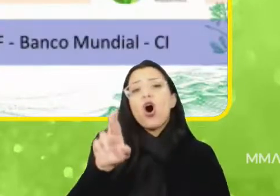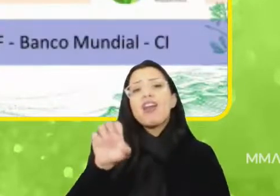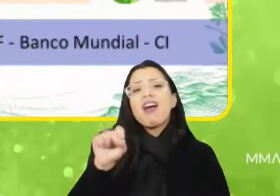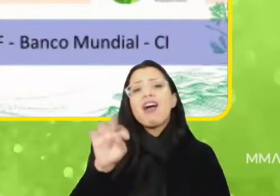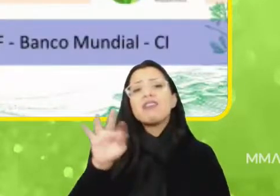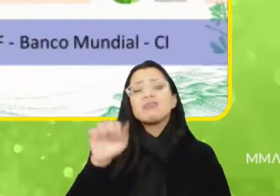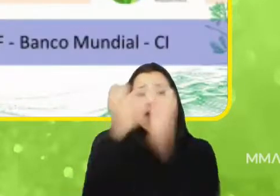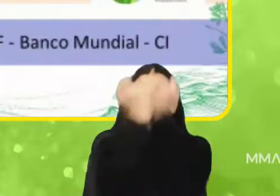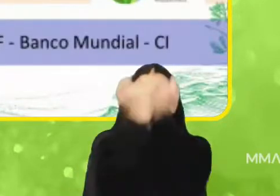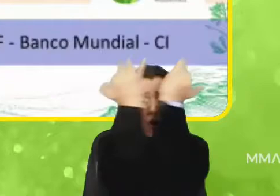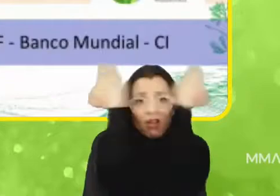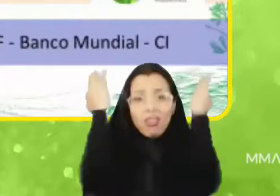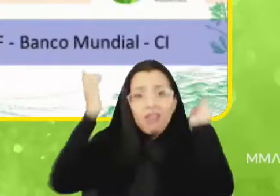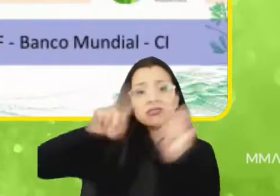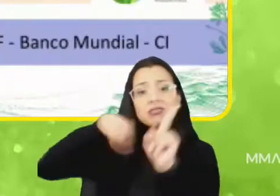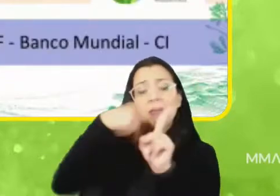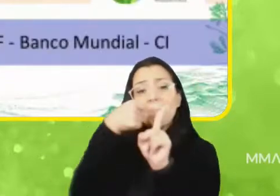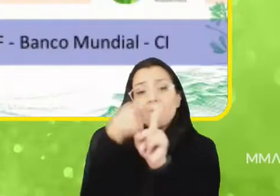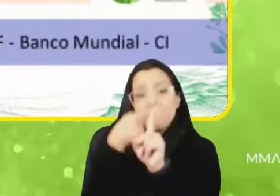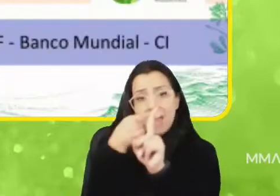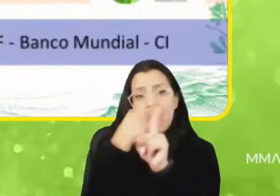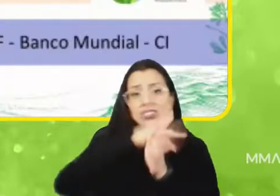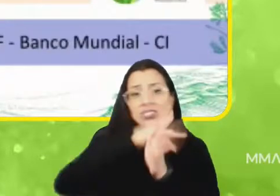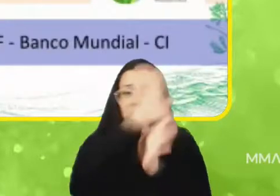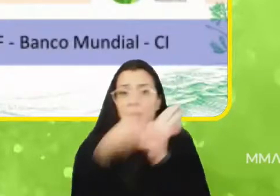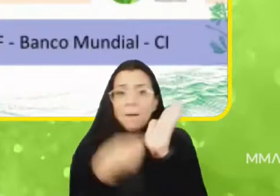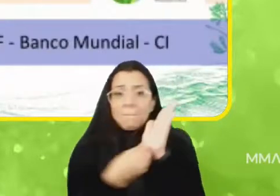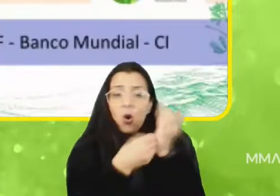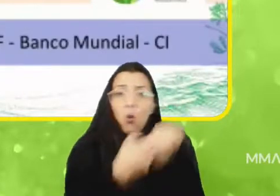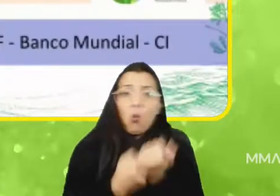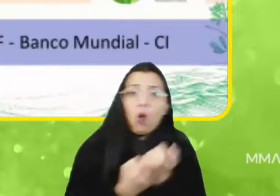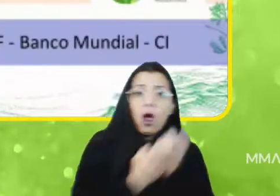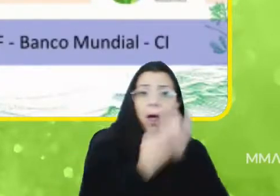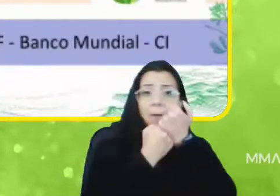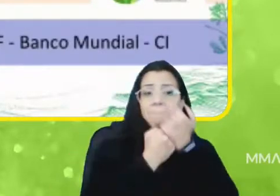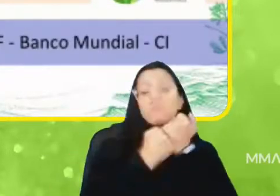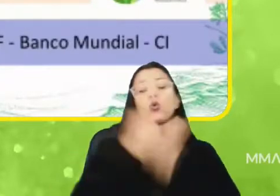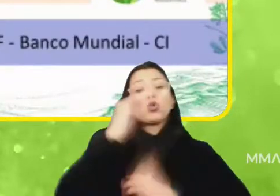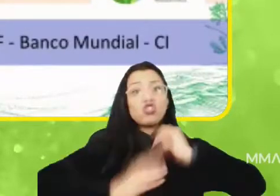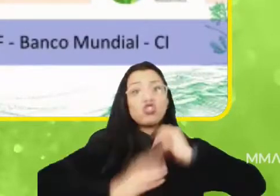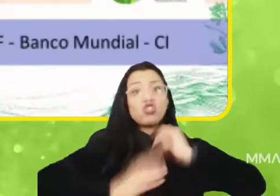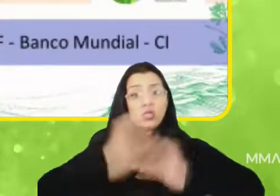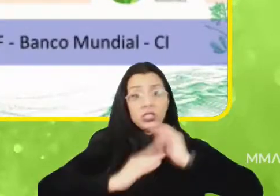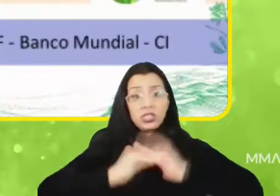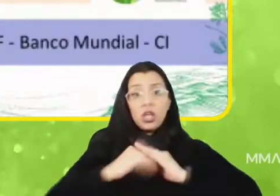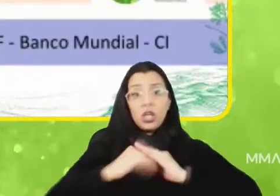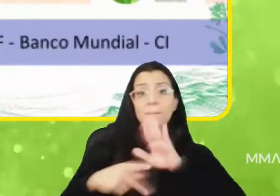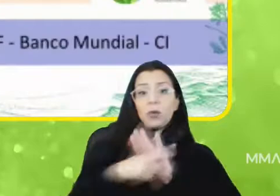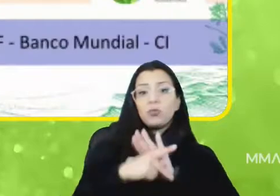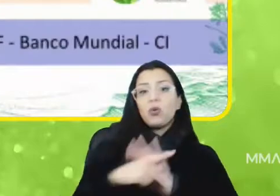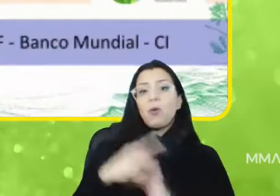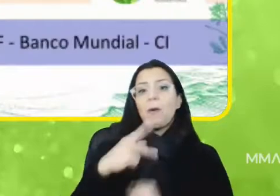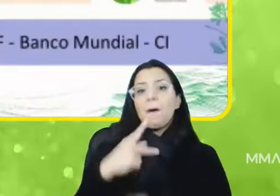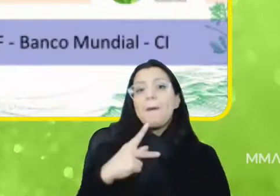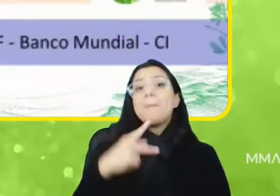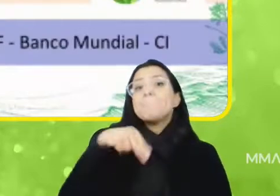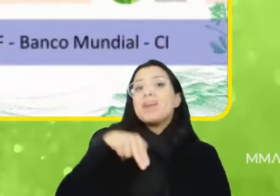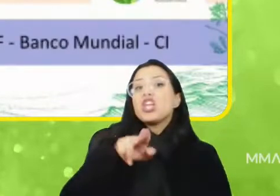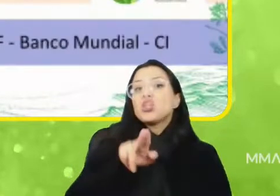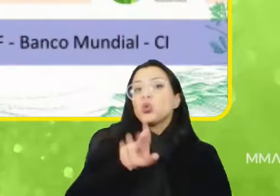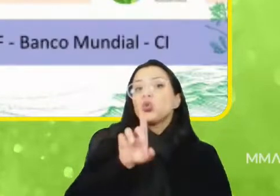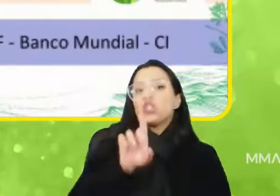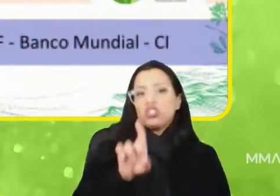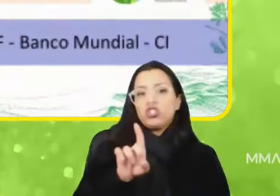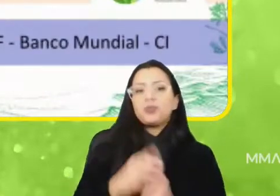recurso do Fundo Verde para o Clima e com apoio de execução do PNUD. A gente também tem o